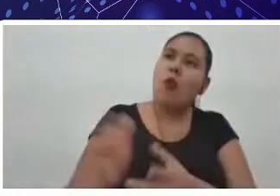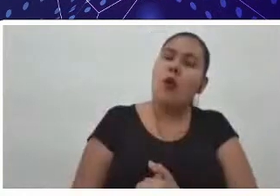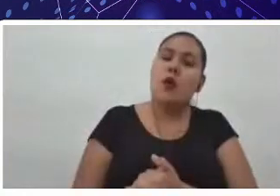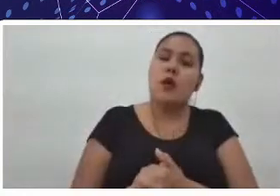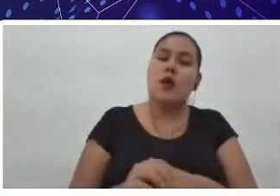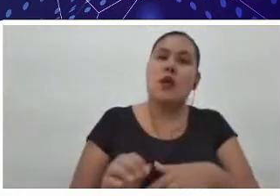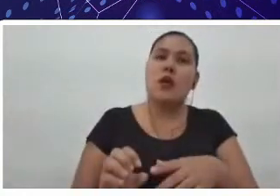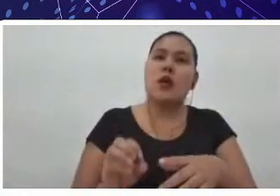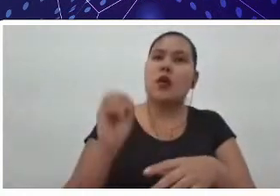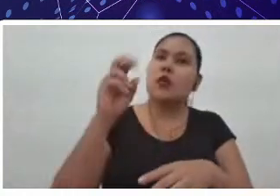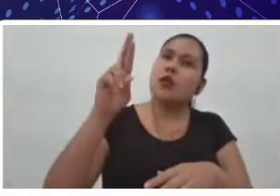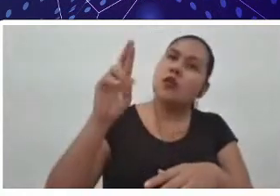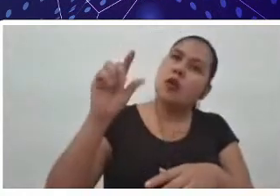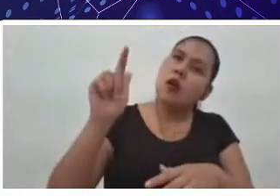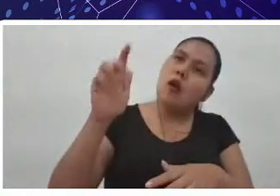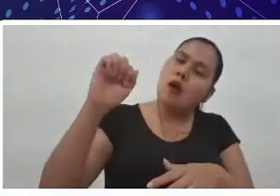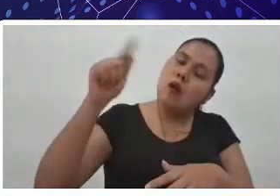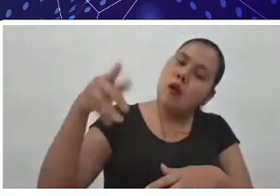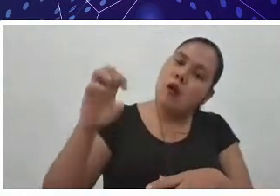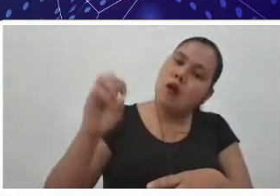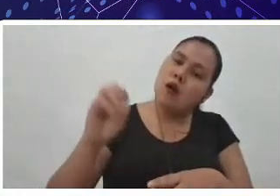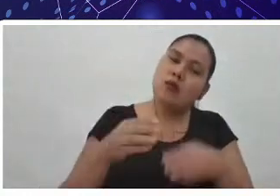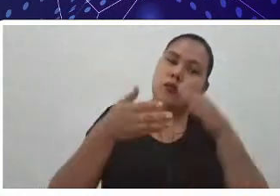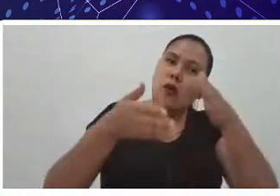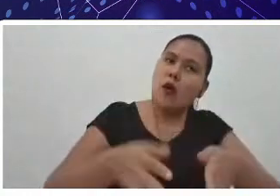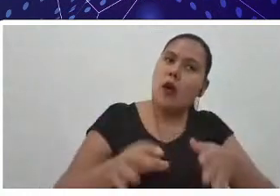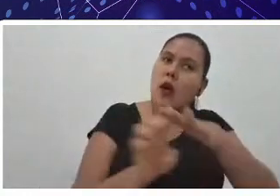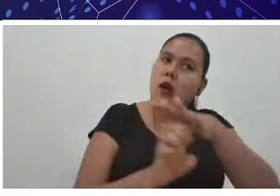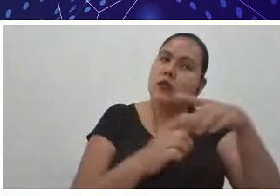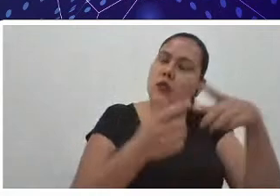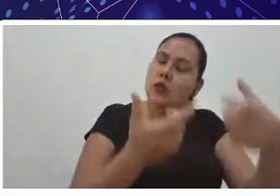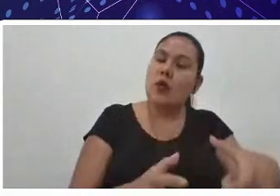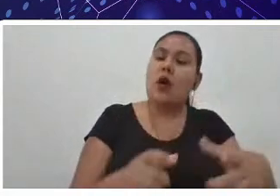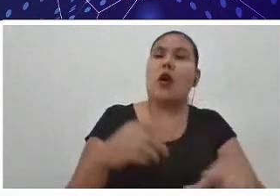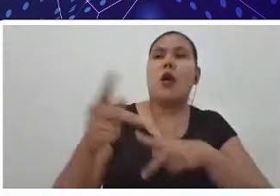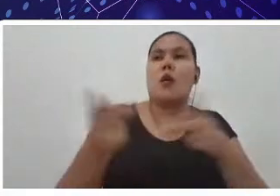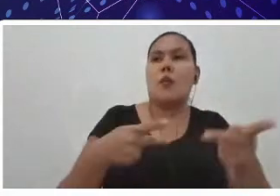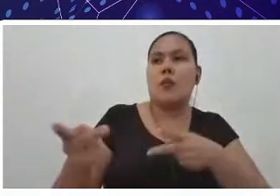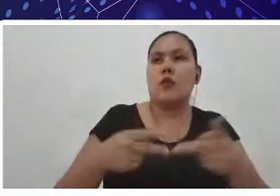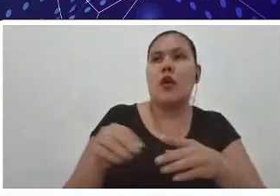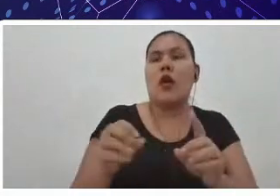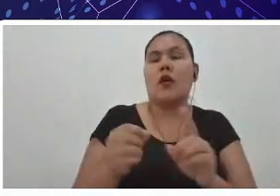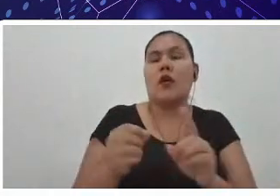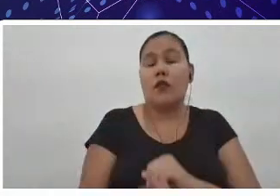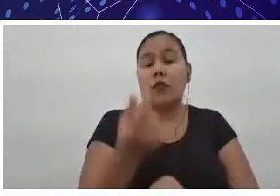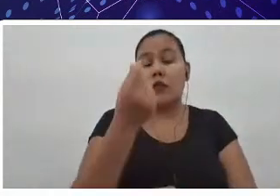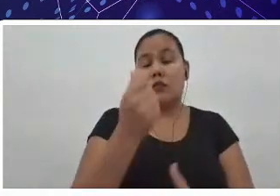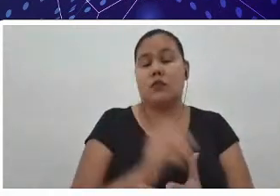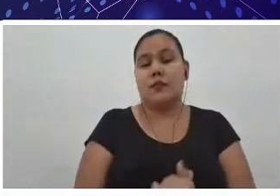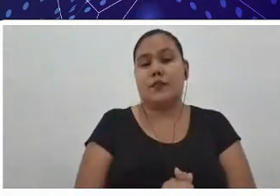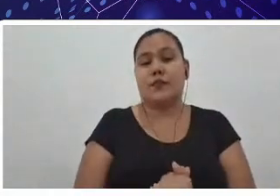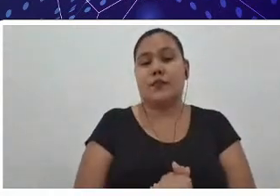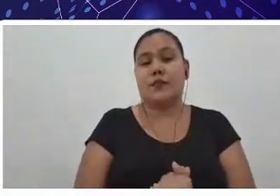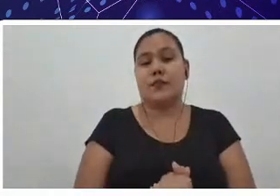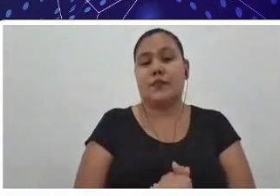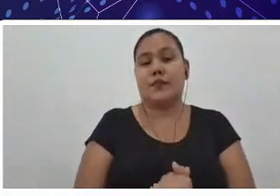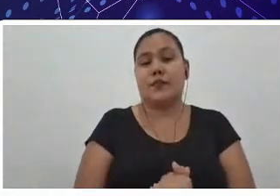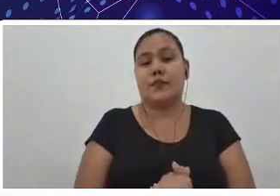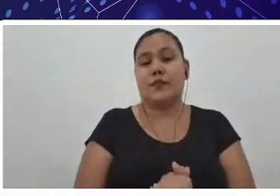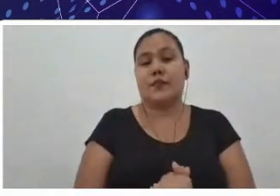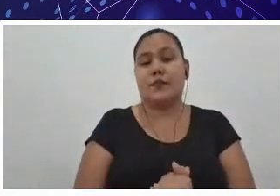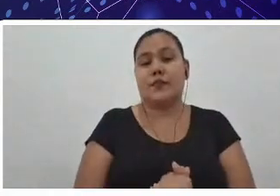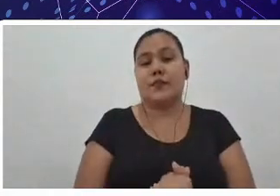realizando também projetos para as áreas de financiamento, e em universidades e institutos federais, né, como